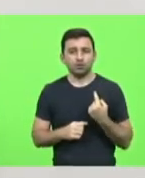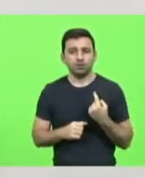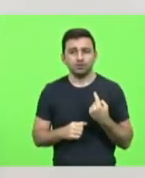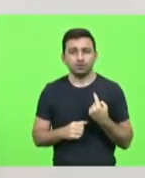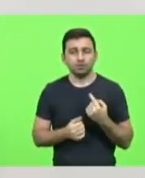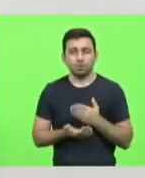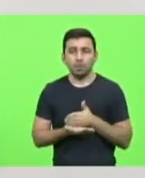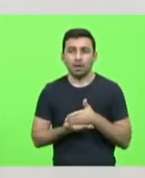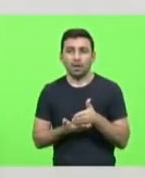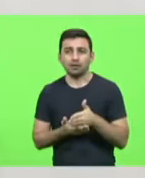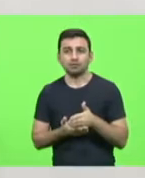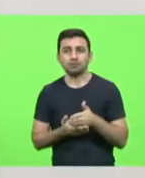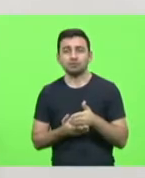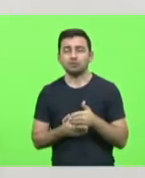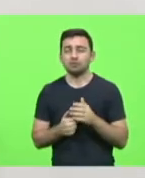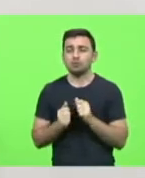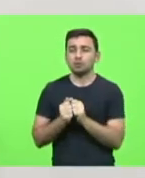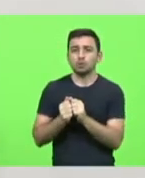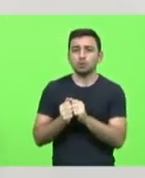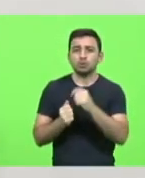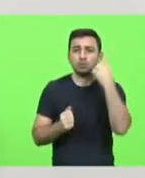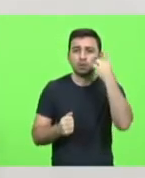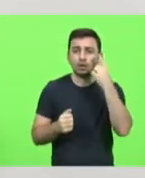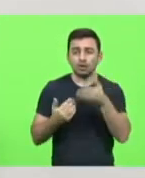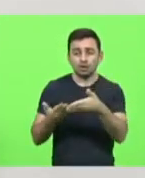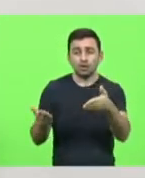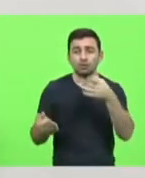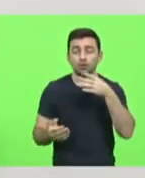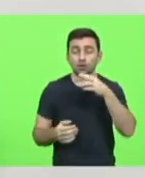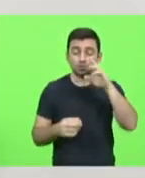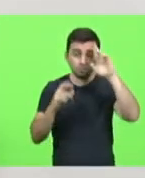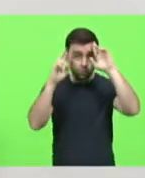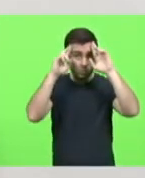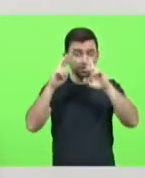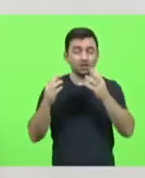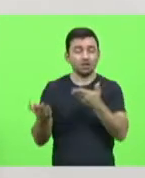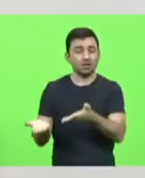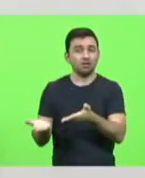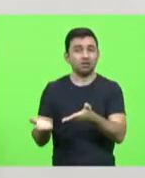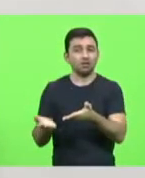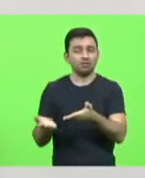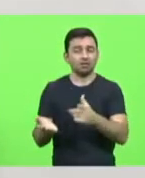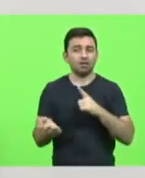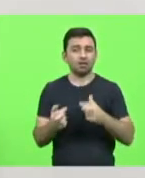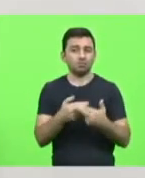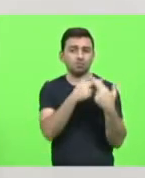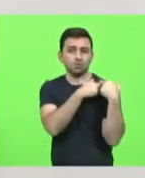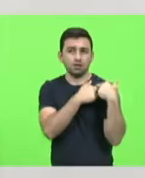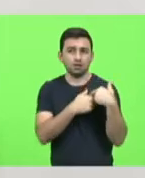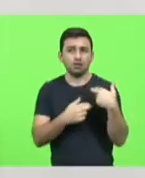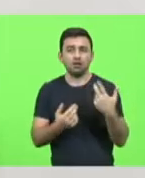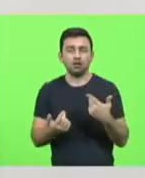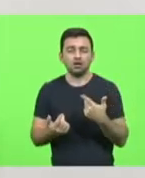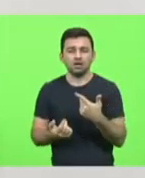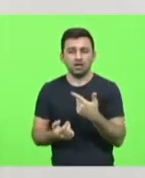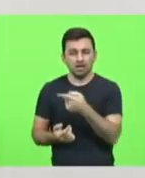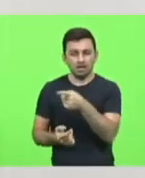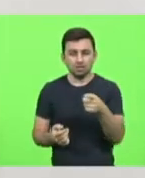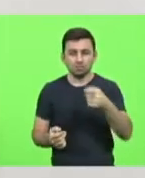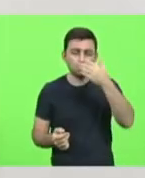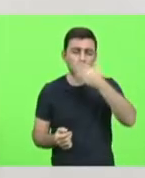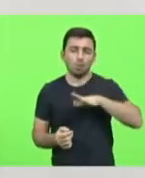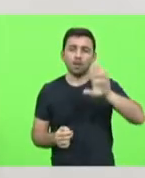Parlamento, em cima de deputados que são responsáveis, que são responsáveis, que não prometem aquilo que não pode ser cumprido,